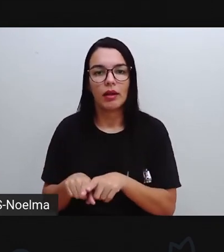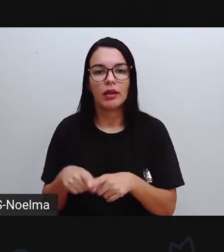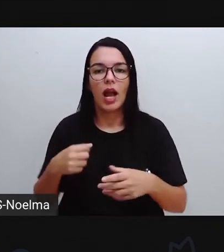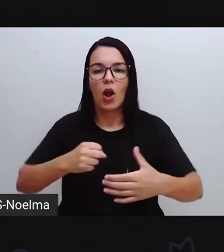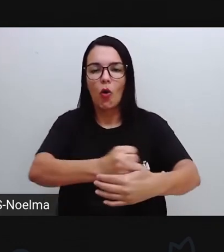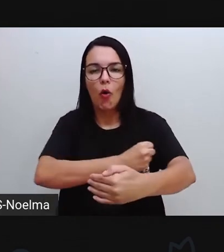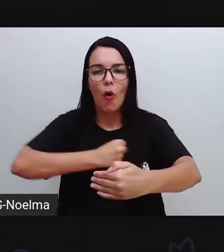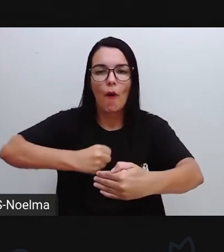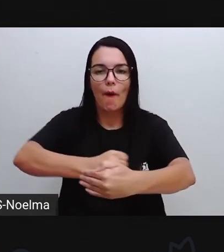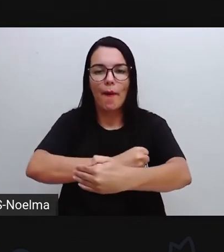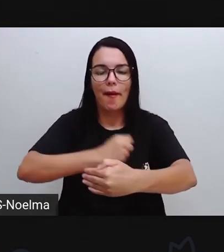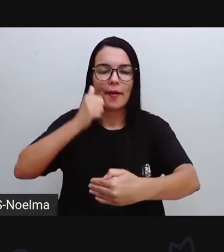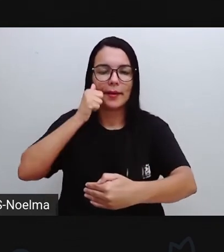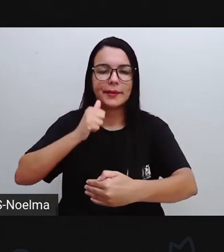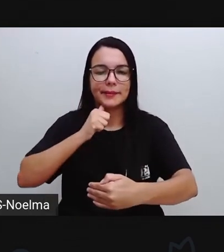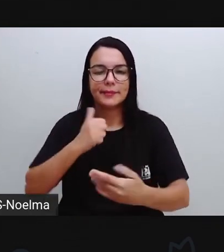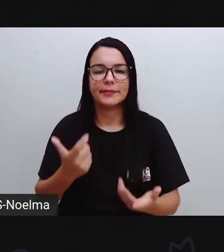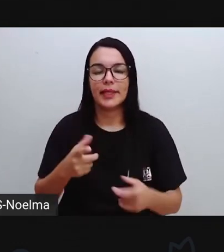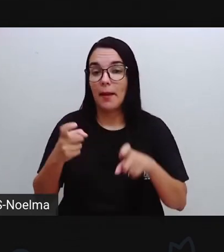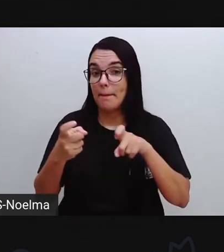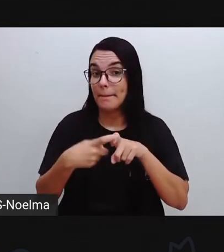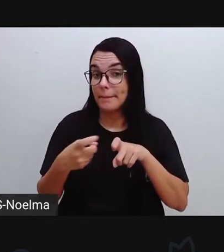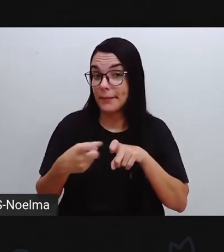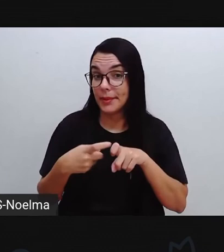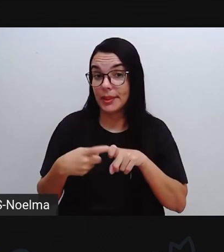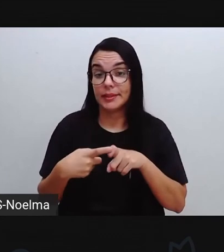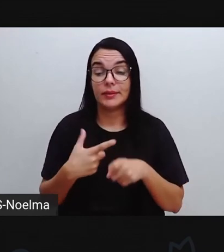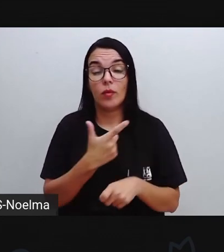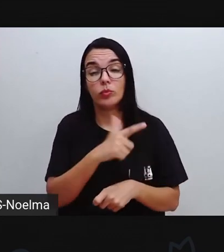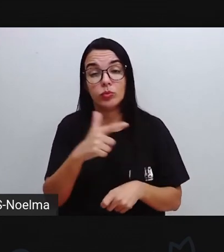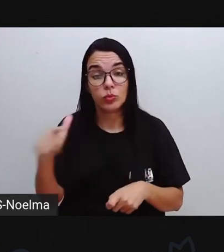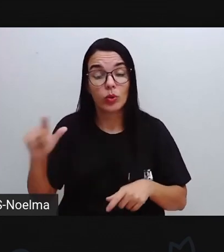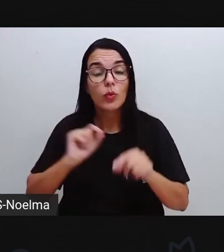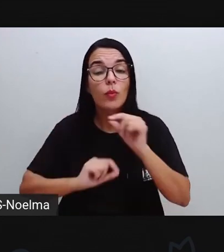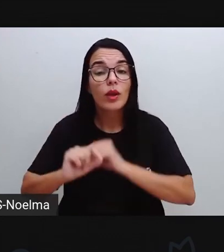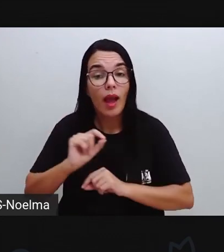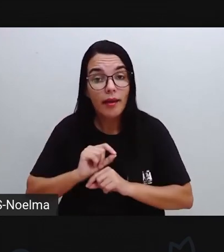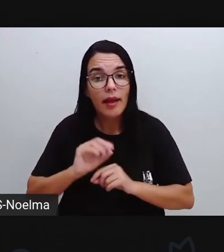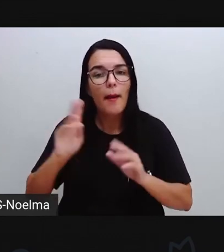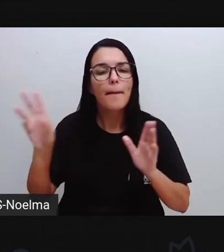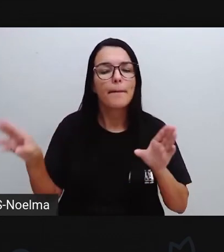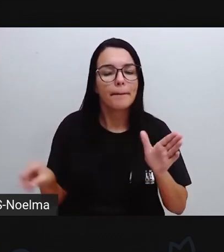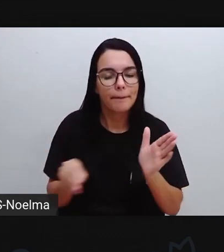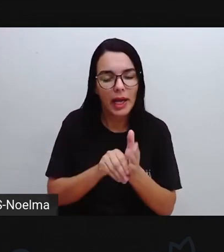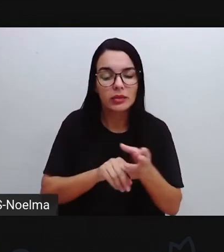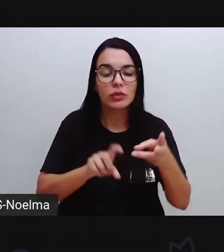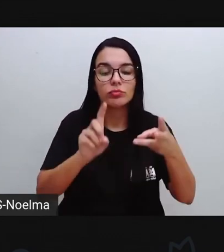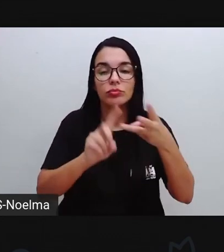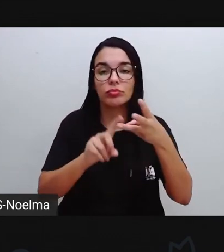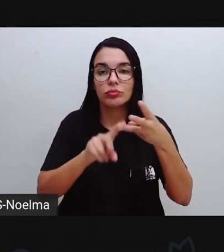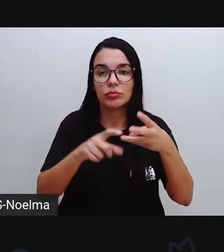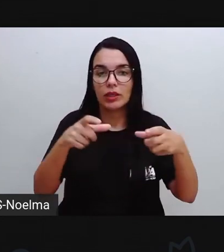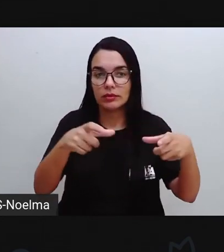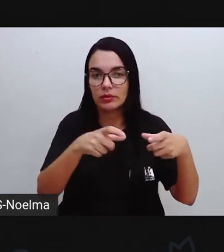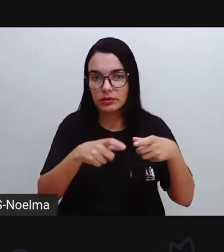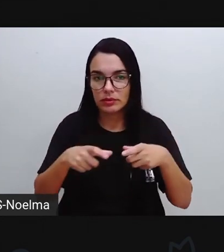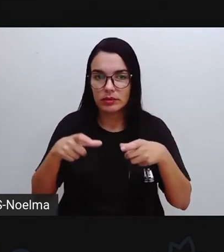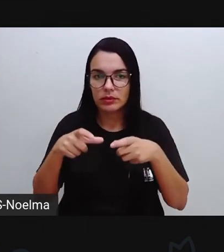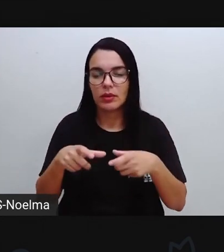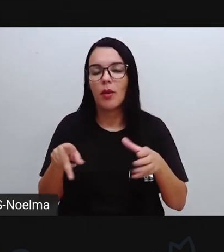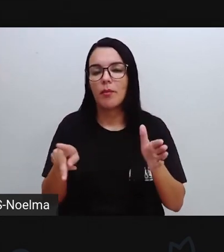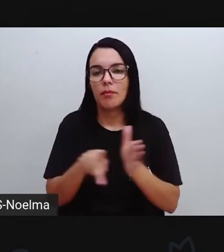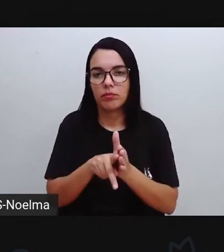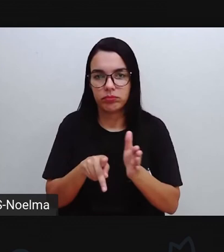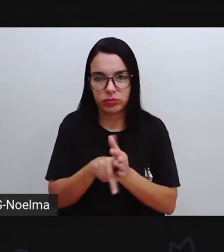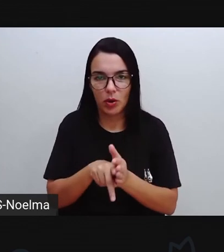as cozinheiras, os médicos, né? Todos esses aí fazem parte, né? Eles estão prestando serviço. Então,